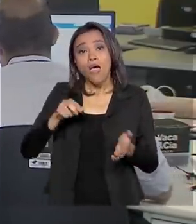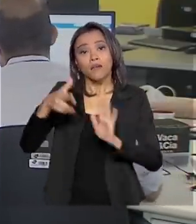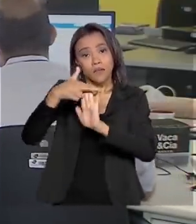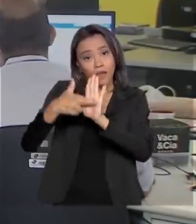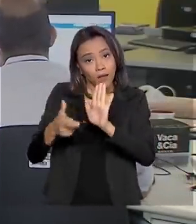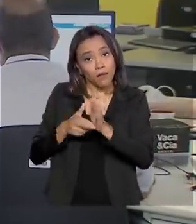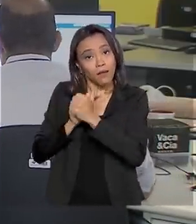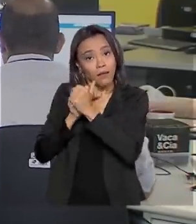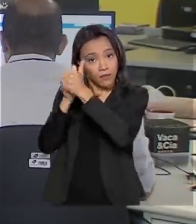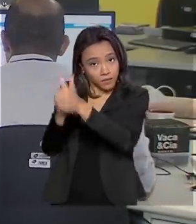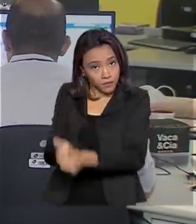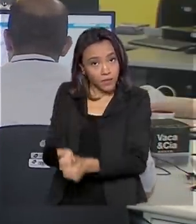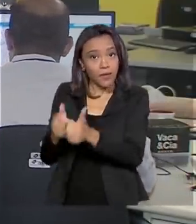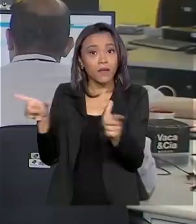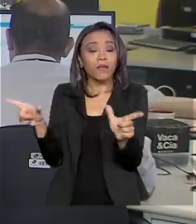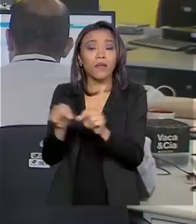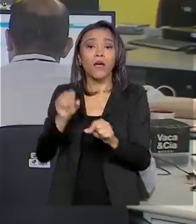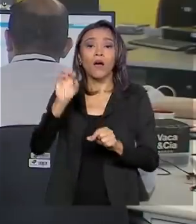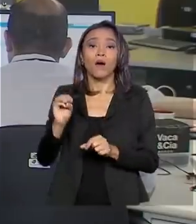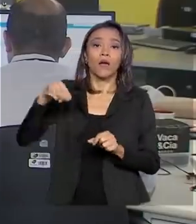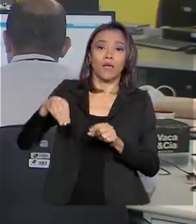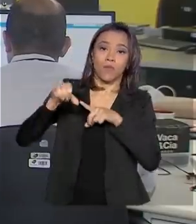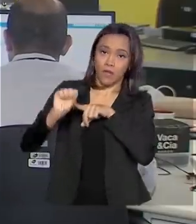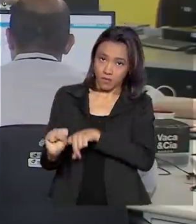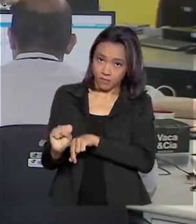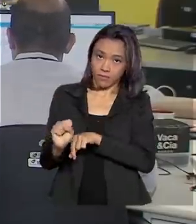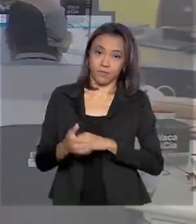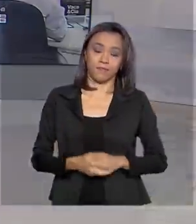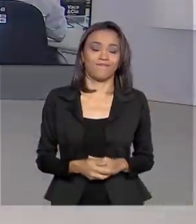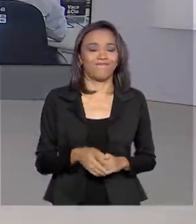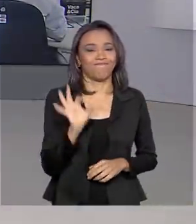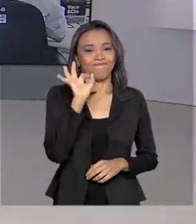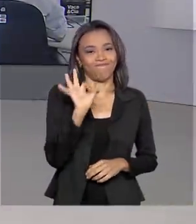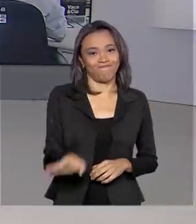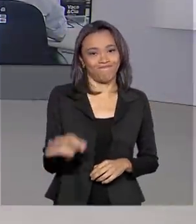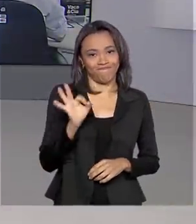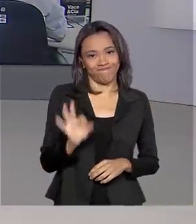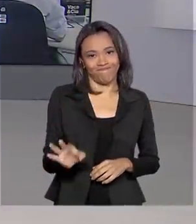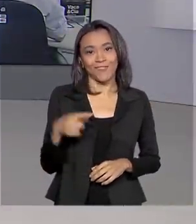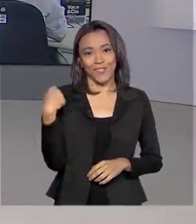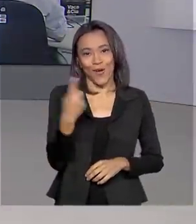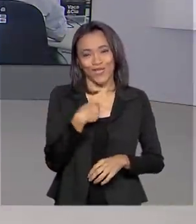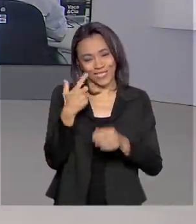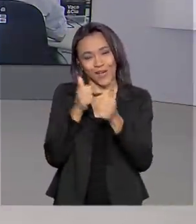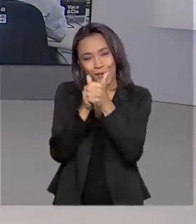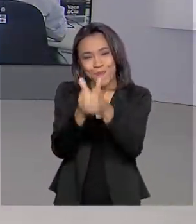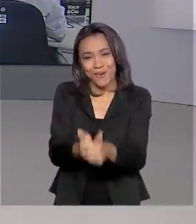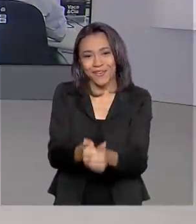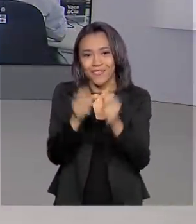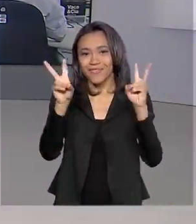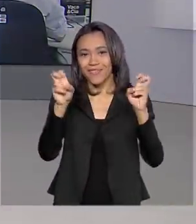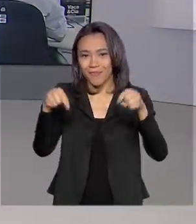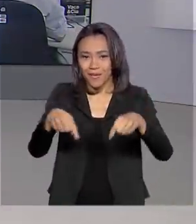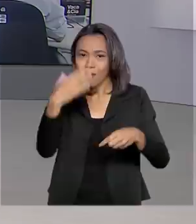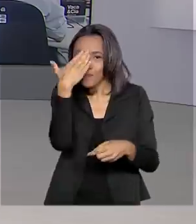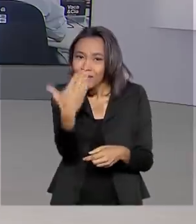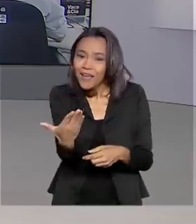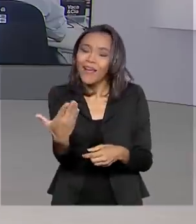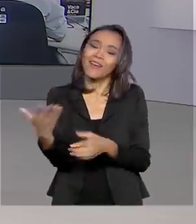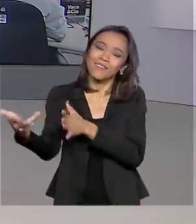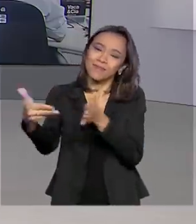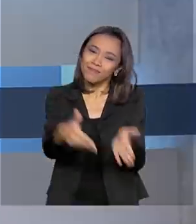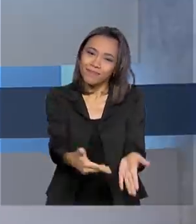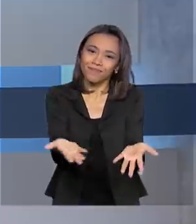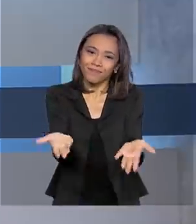com o protocolo da Organização Mundial da Saúde. Renata. Está certo, Alessandra. A gente segue acompanhando esse assunto por aqui. Muito obrigada pela sua